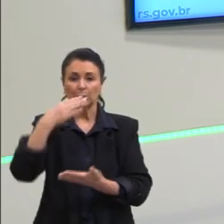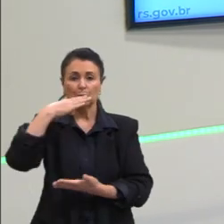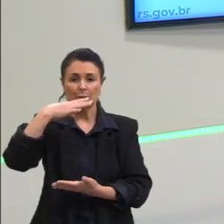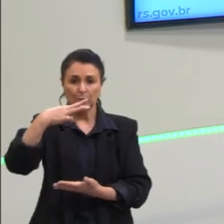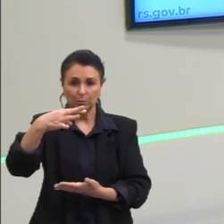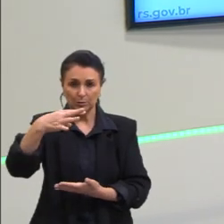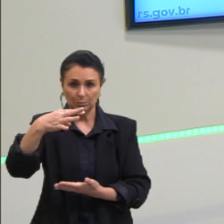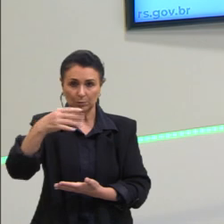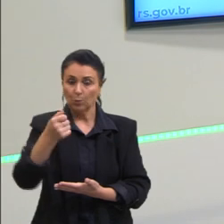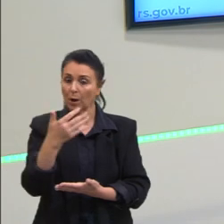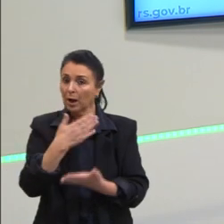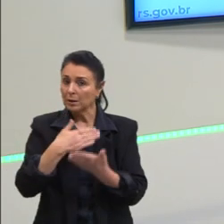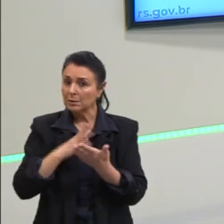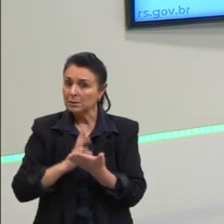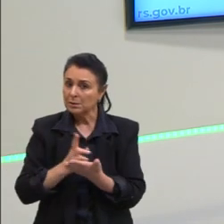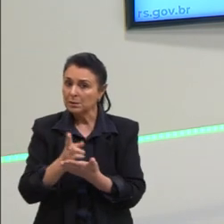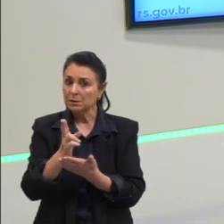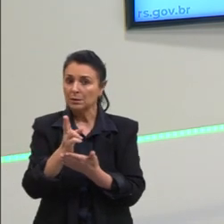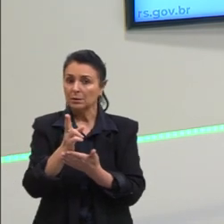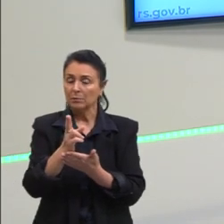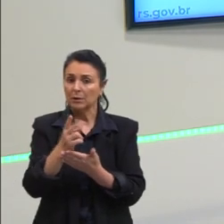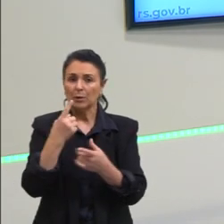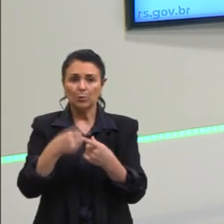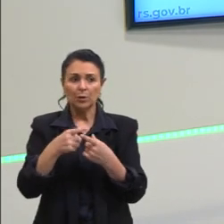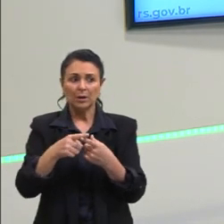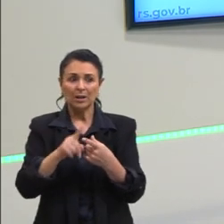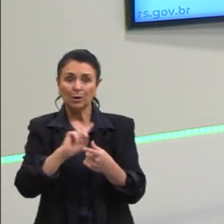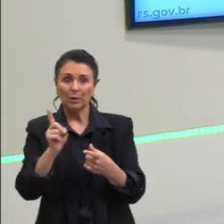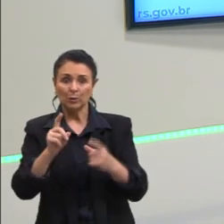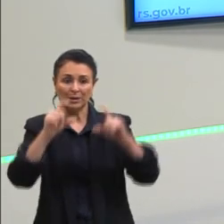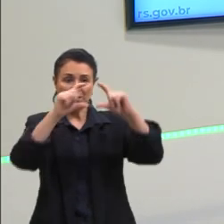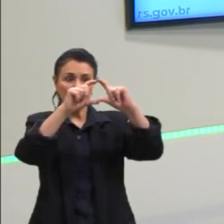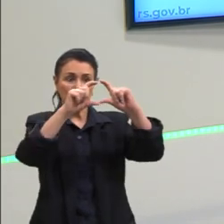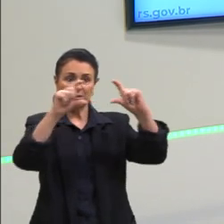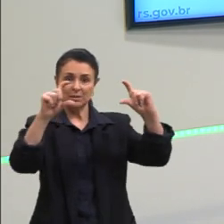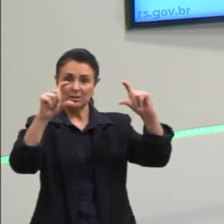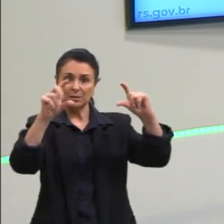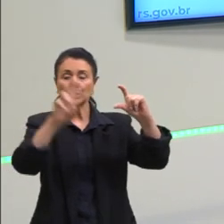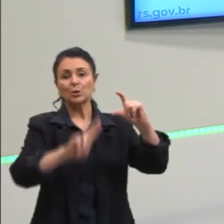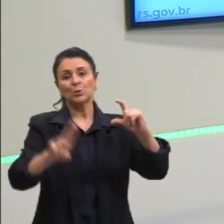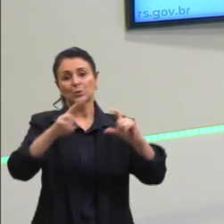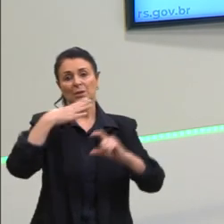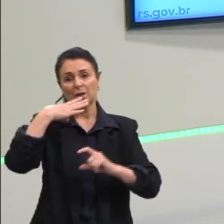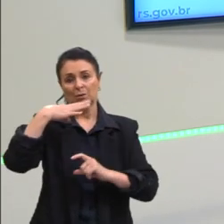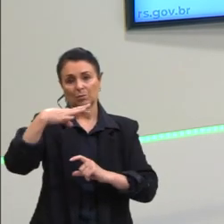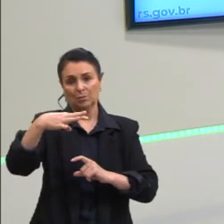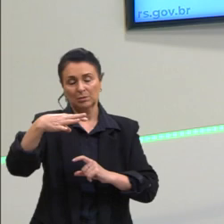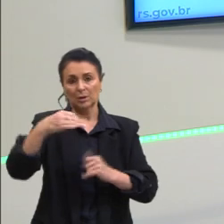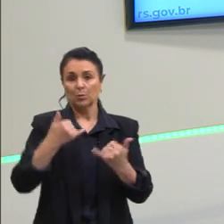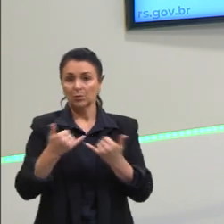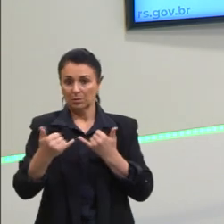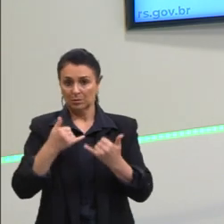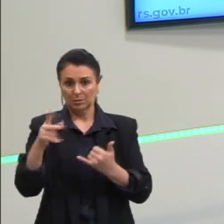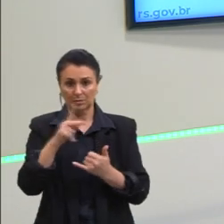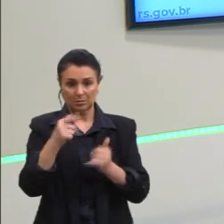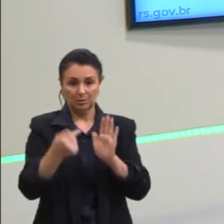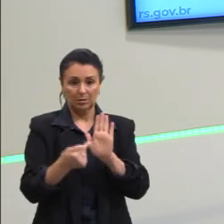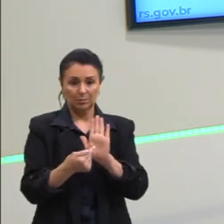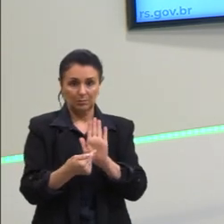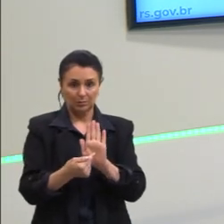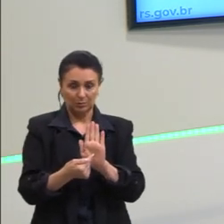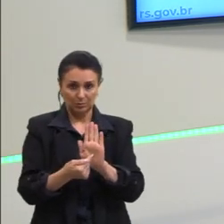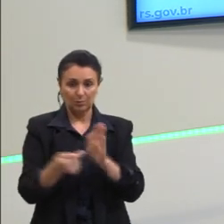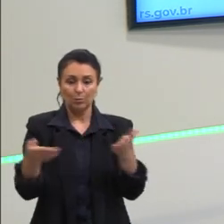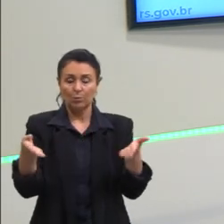maioria. Por quê? Porque não são todas as tiras que vão explorar as cores. Os exemplos que eu trouxe para vocês